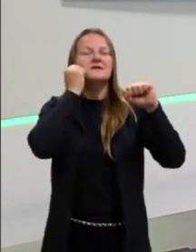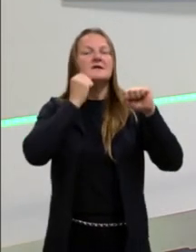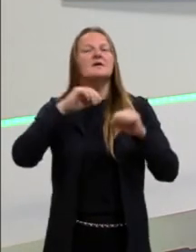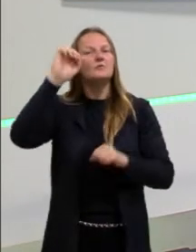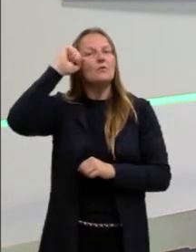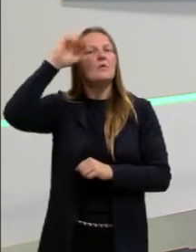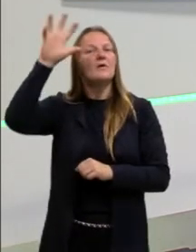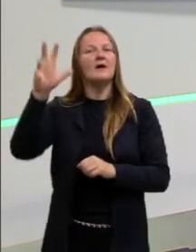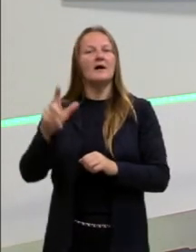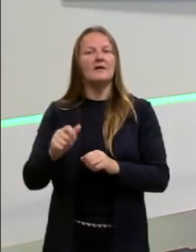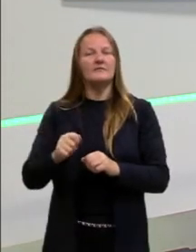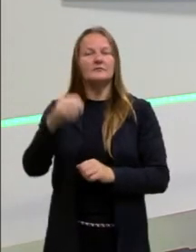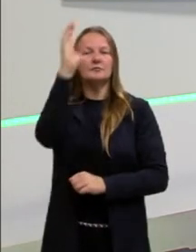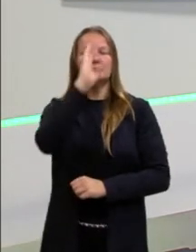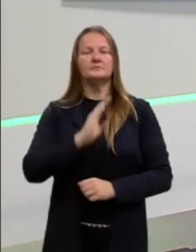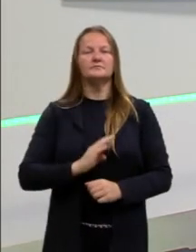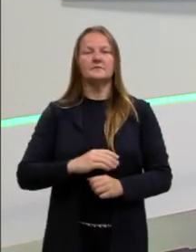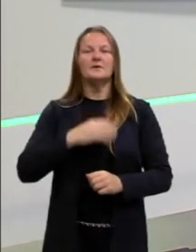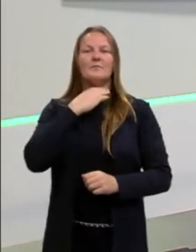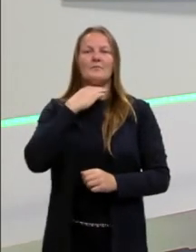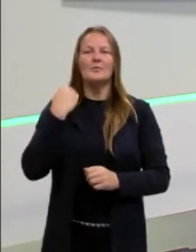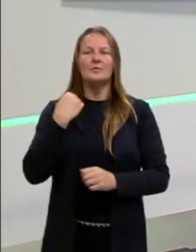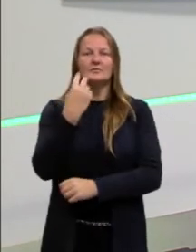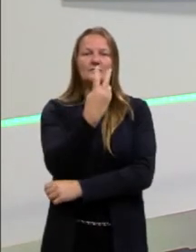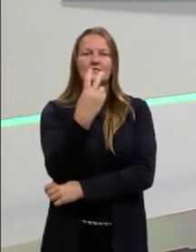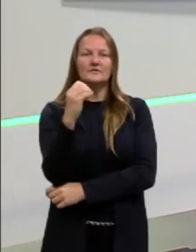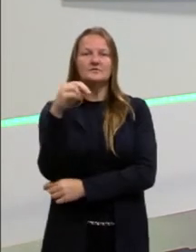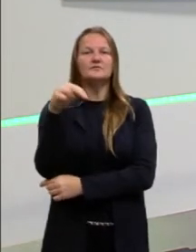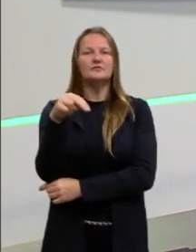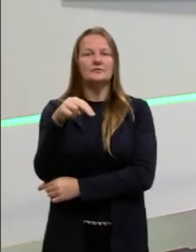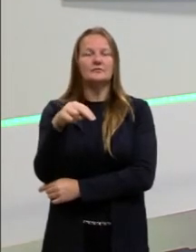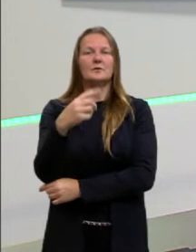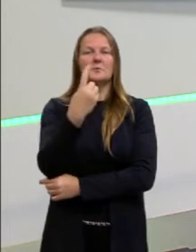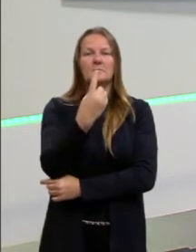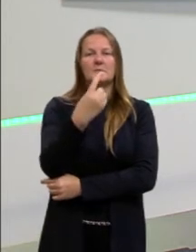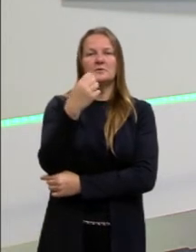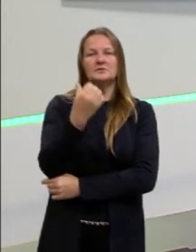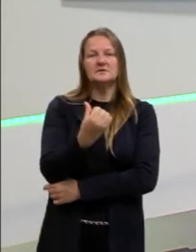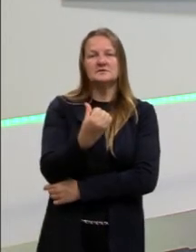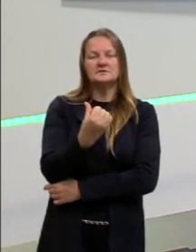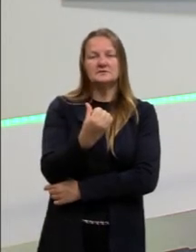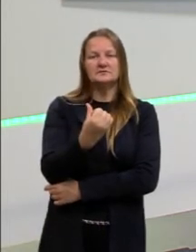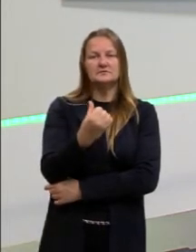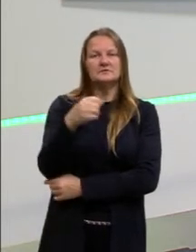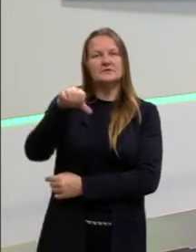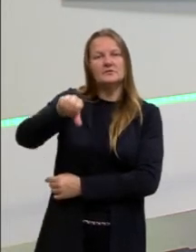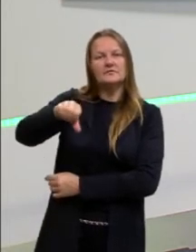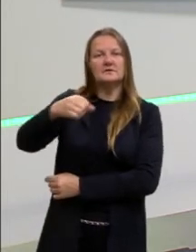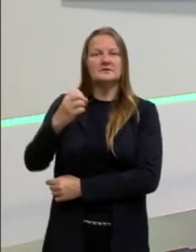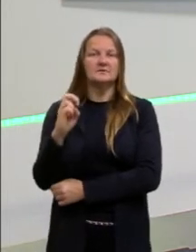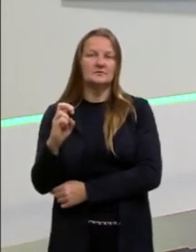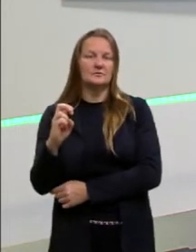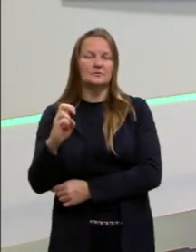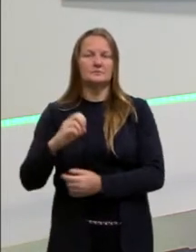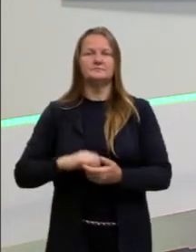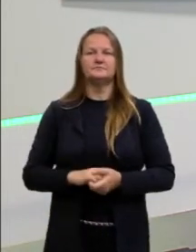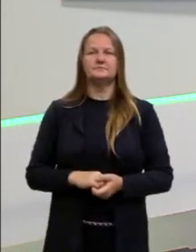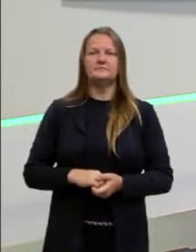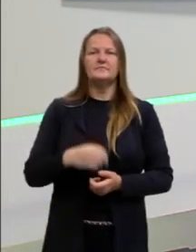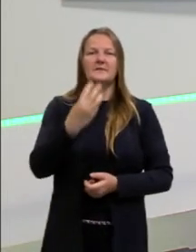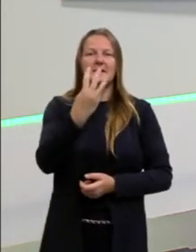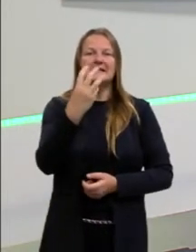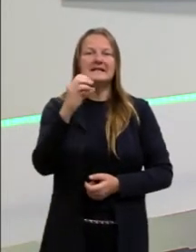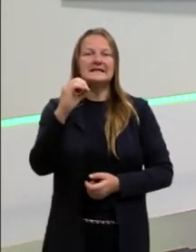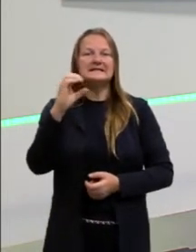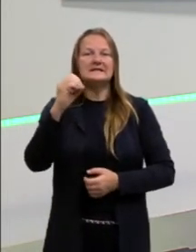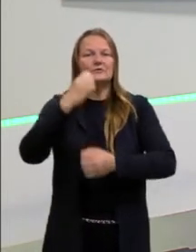-brasileiro. Ele teria sido morto em 20 de novembro de 1695, mais de 300